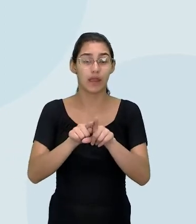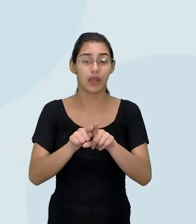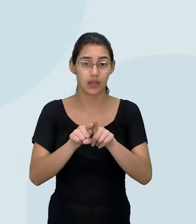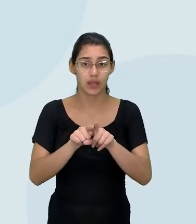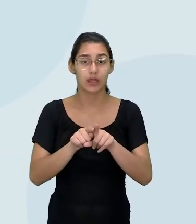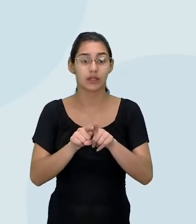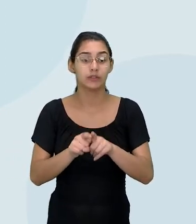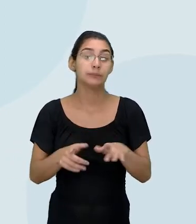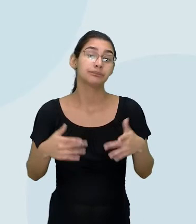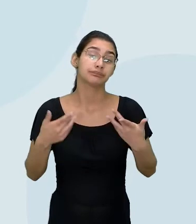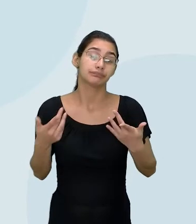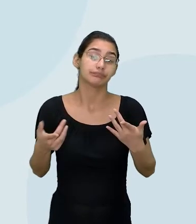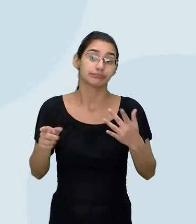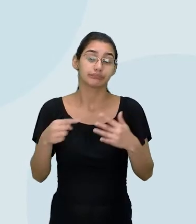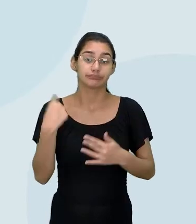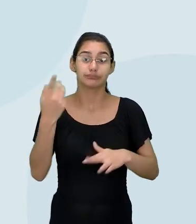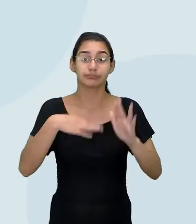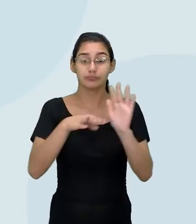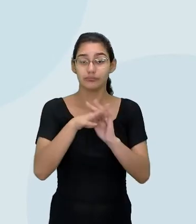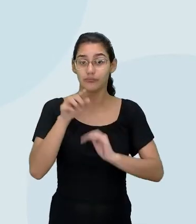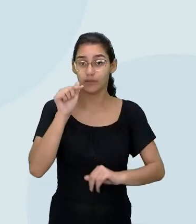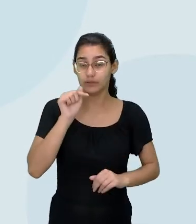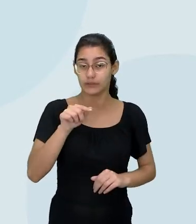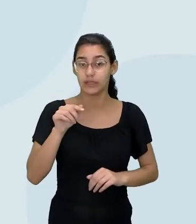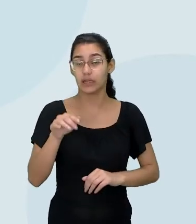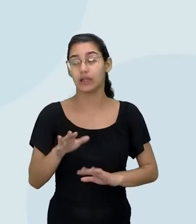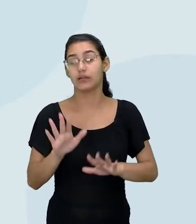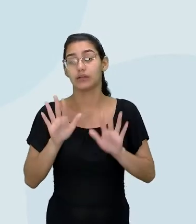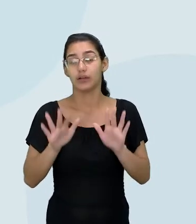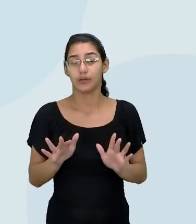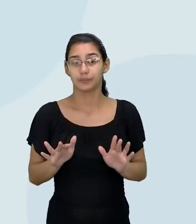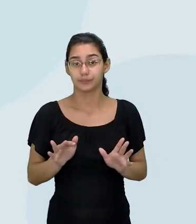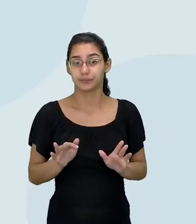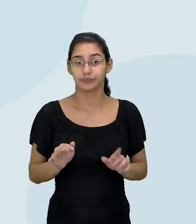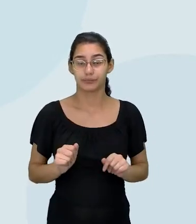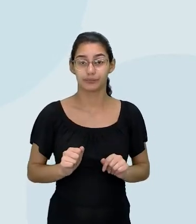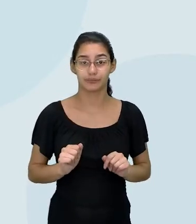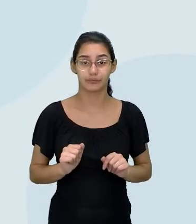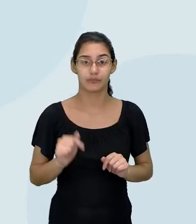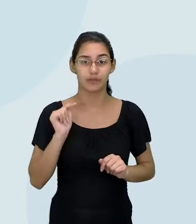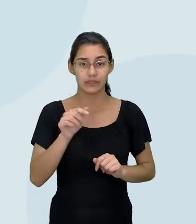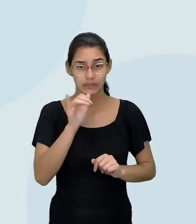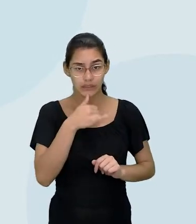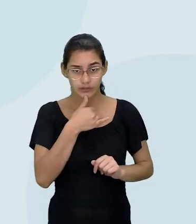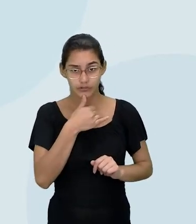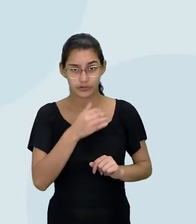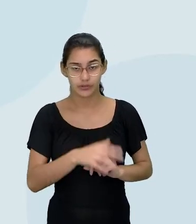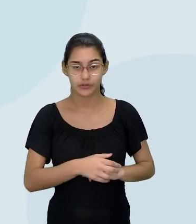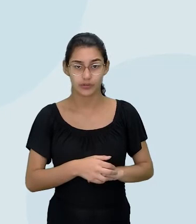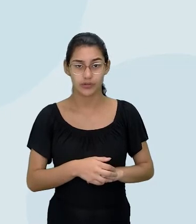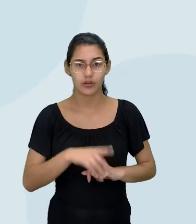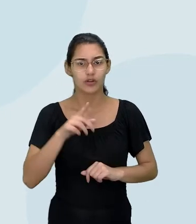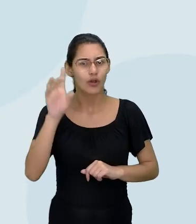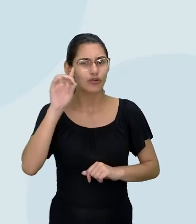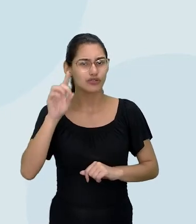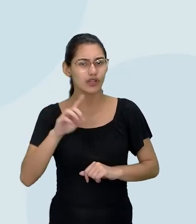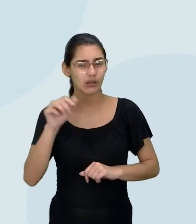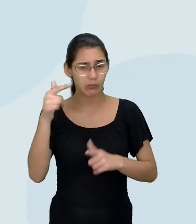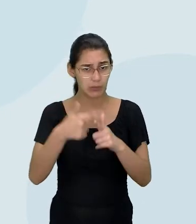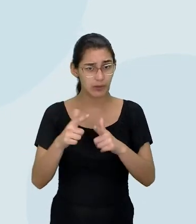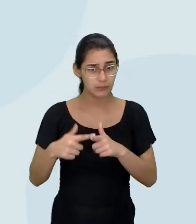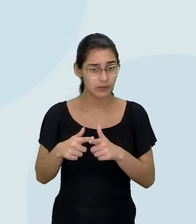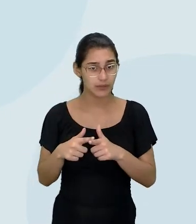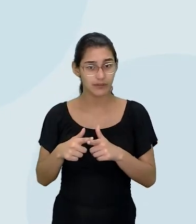serviços. Então, quando eu chego para você e falo assim, você está triste? O seu dia está ruim?